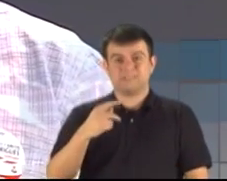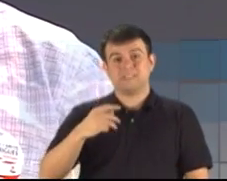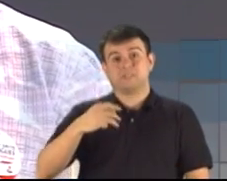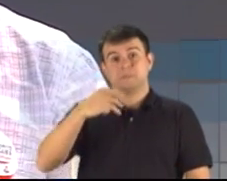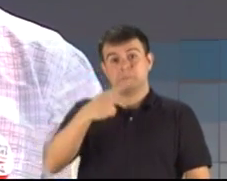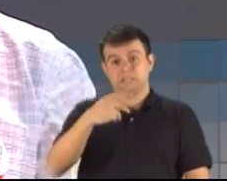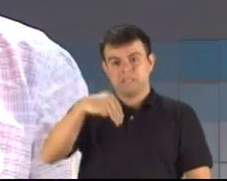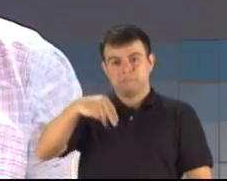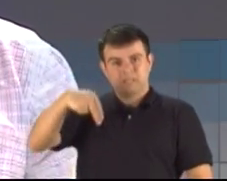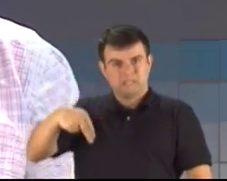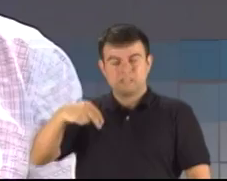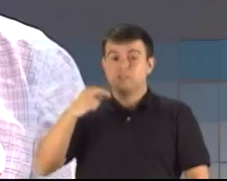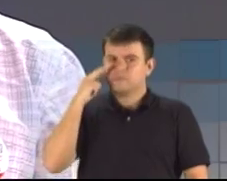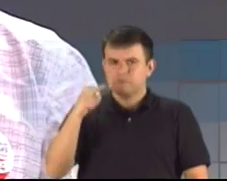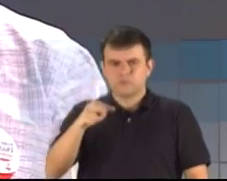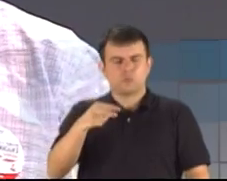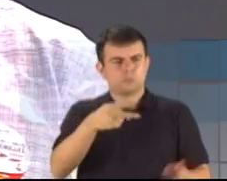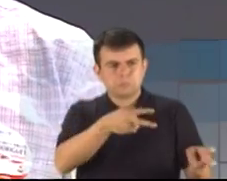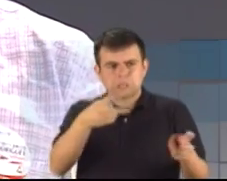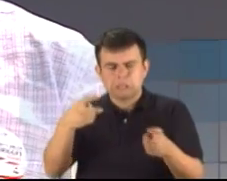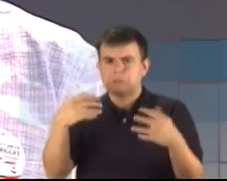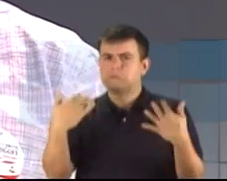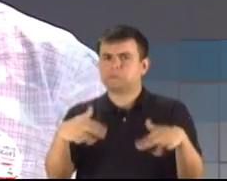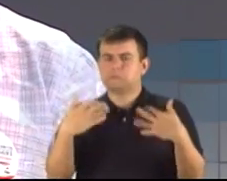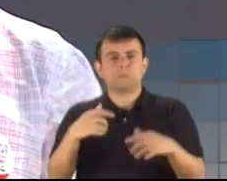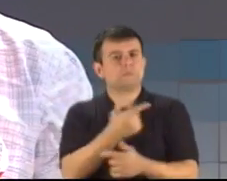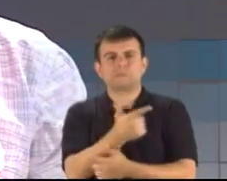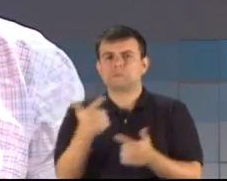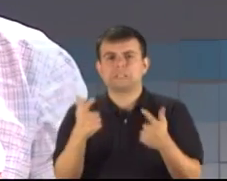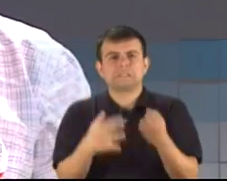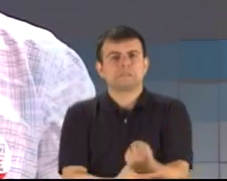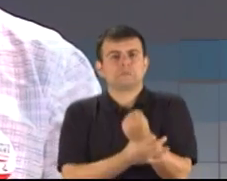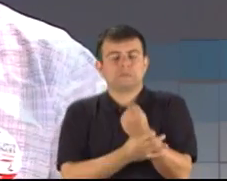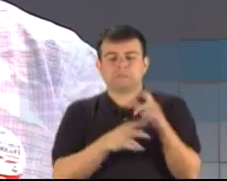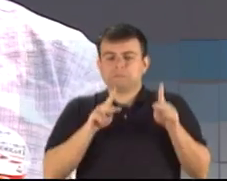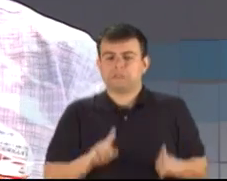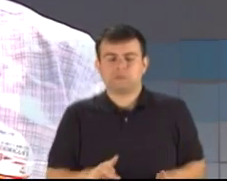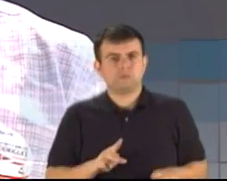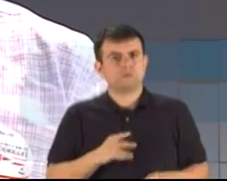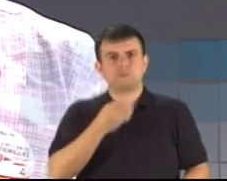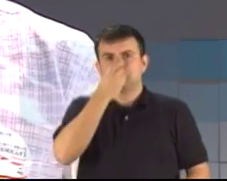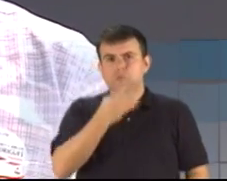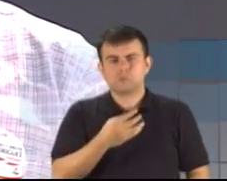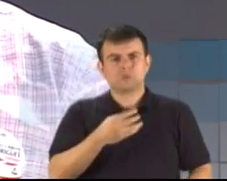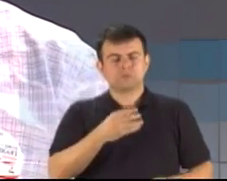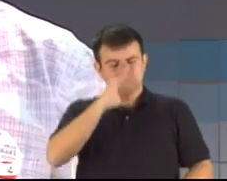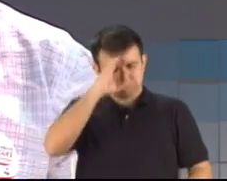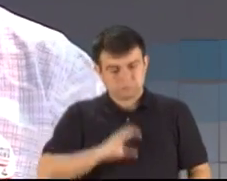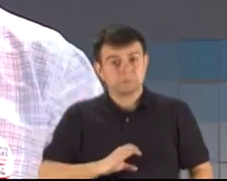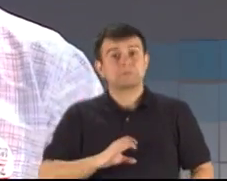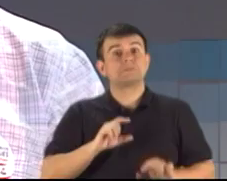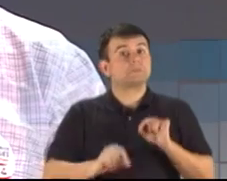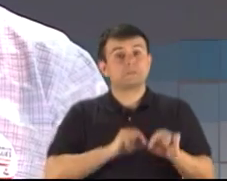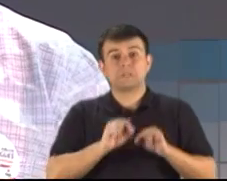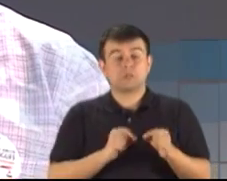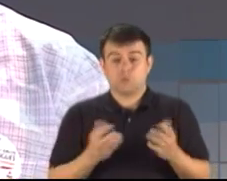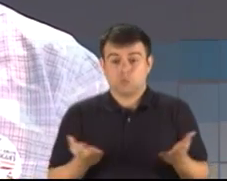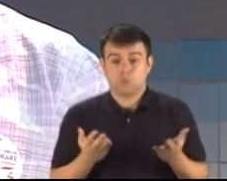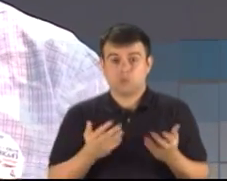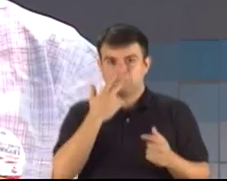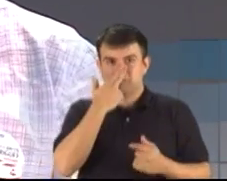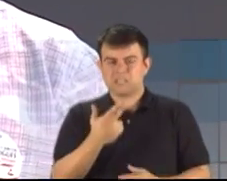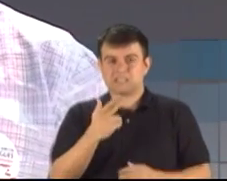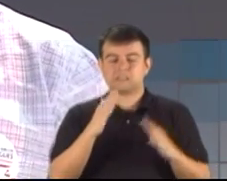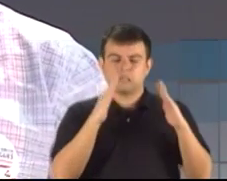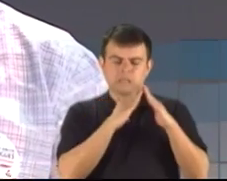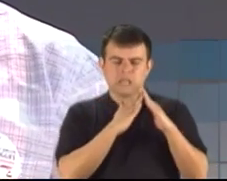qualquer segurança para as pessoas de bem. Hoje, o próprio cidadão se prende dentro da sua